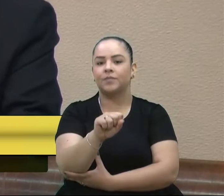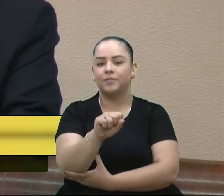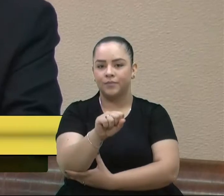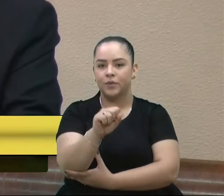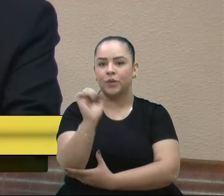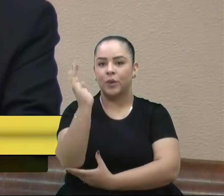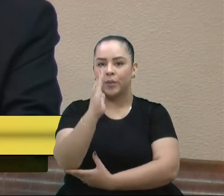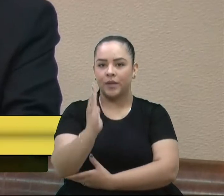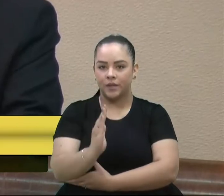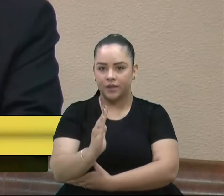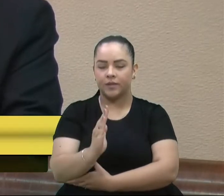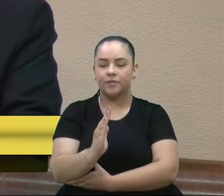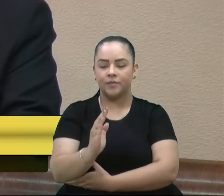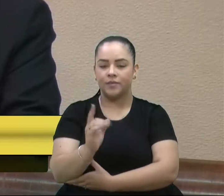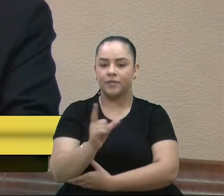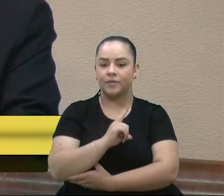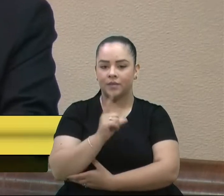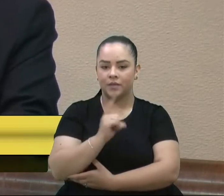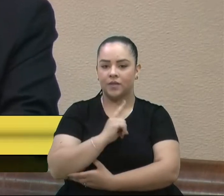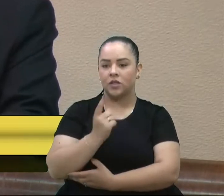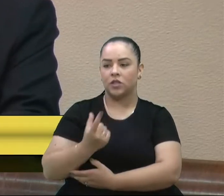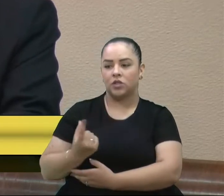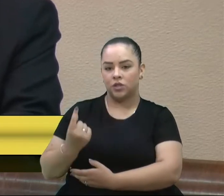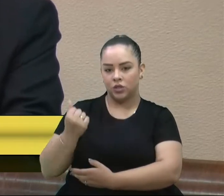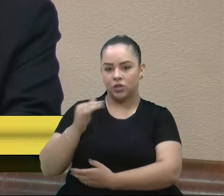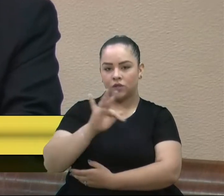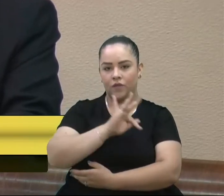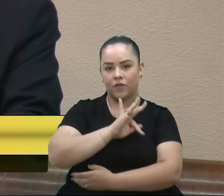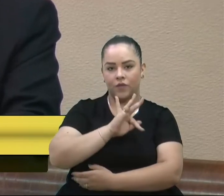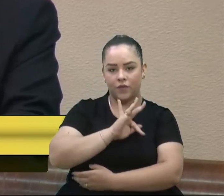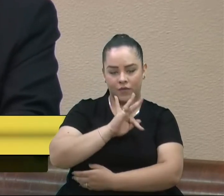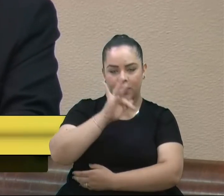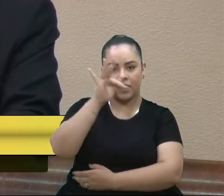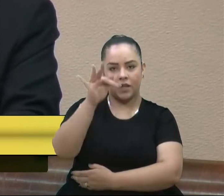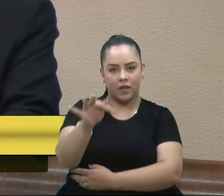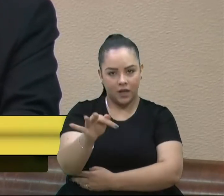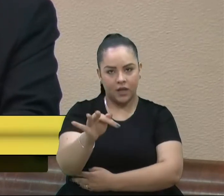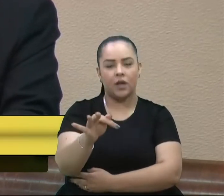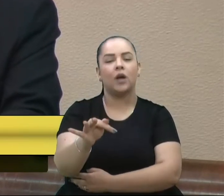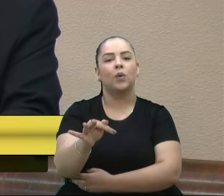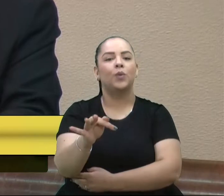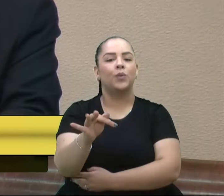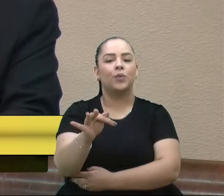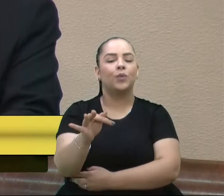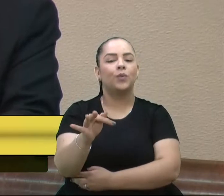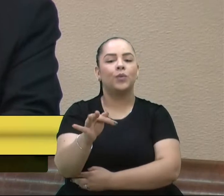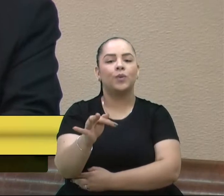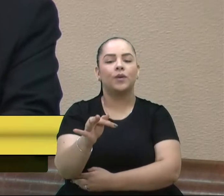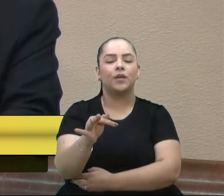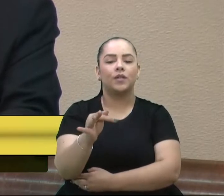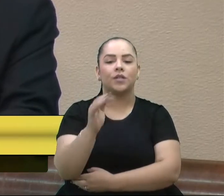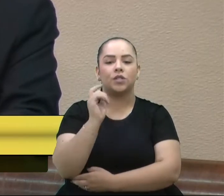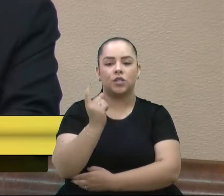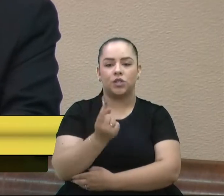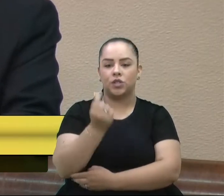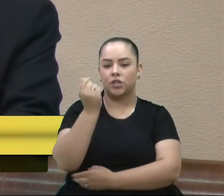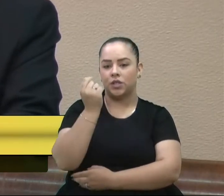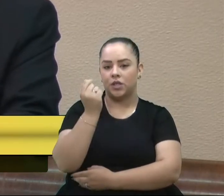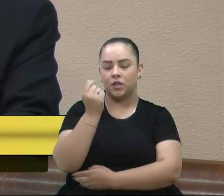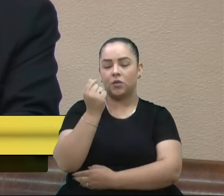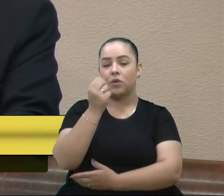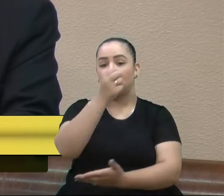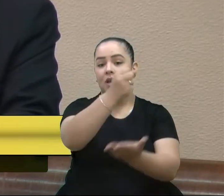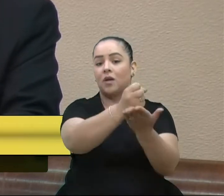que recebem repassos federais e doações e auxílio de outros países.